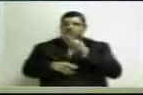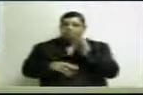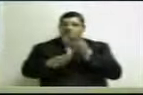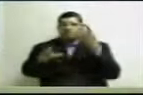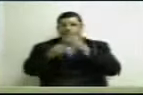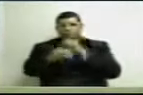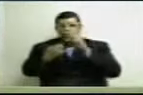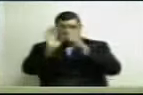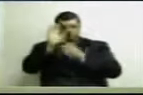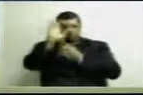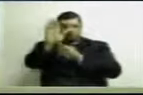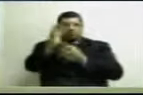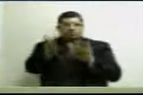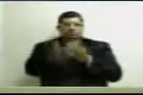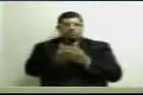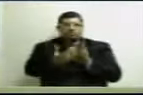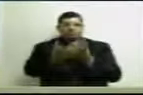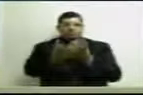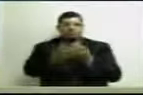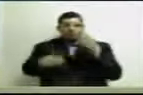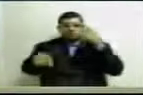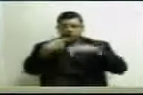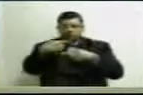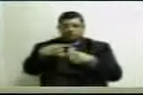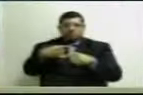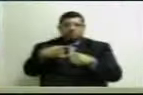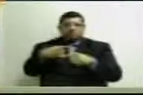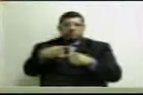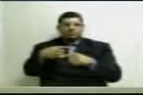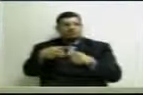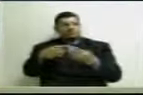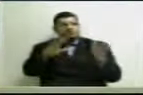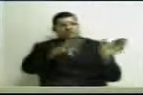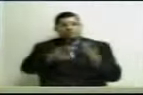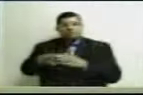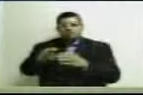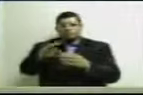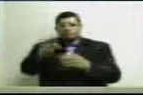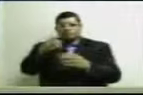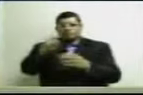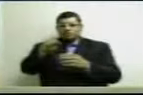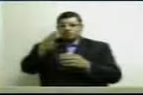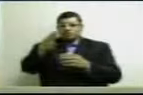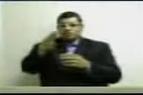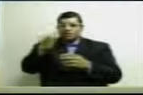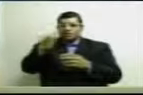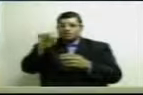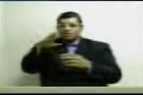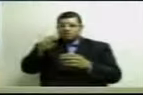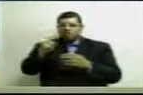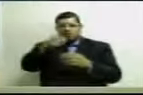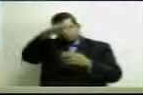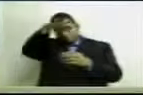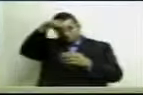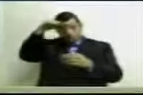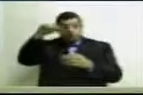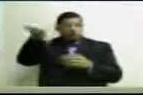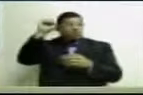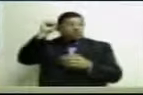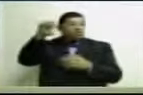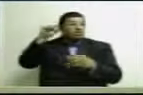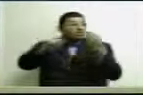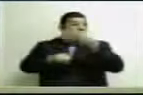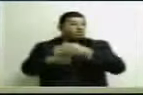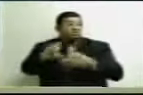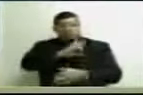reiteradas demonstrações de que é contra a renúncia fiscal na cesta básica. O Amazonas, deputado Adjuto, para ouvir vossa